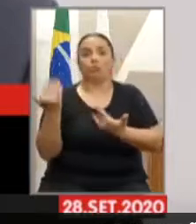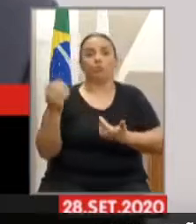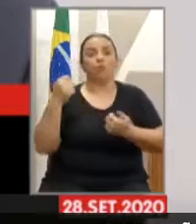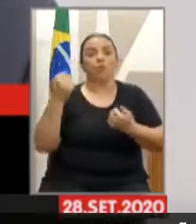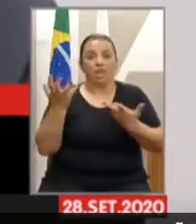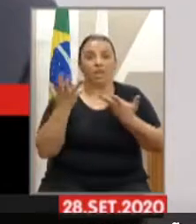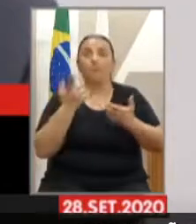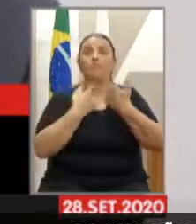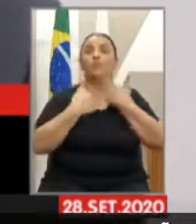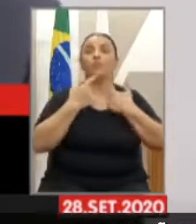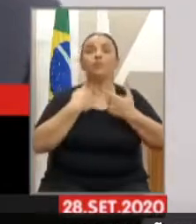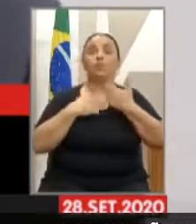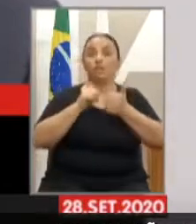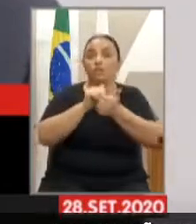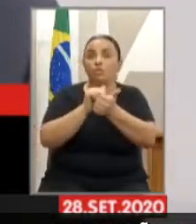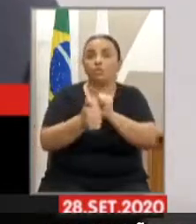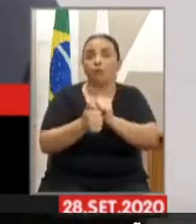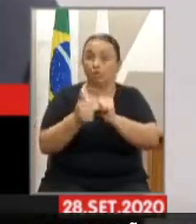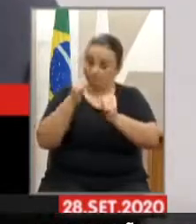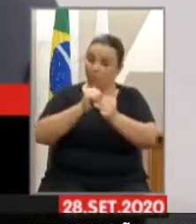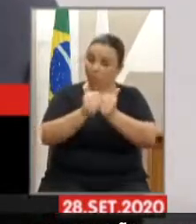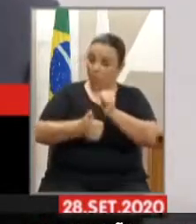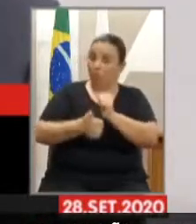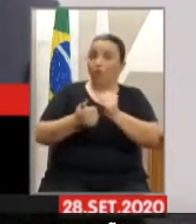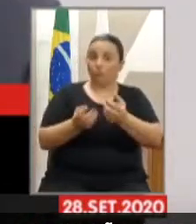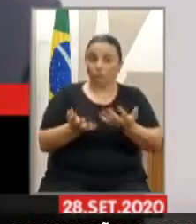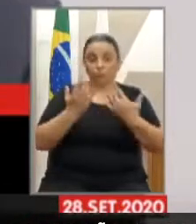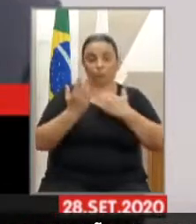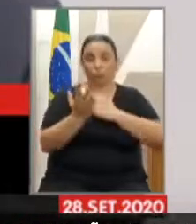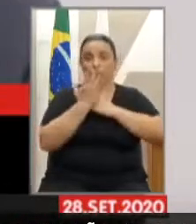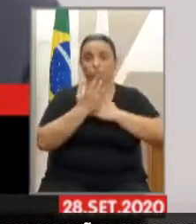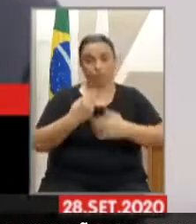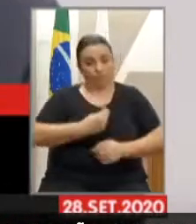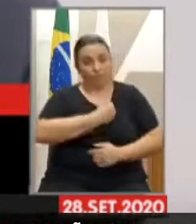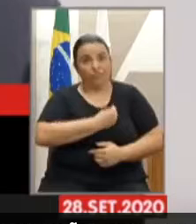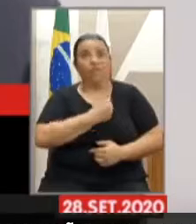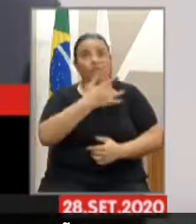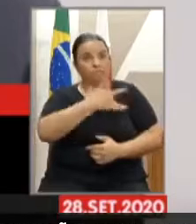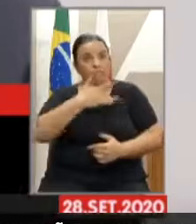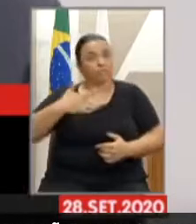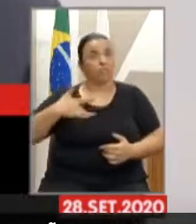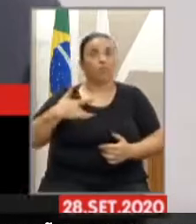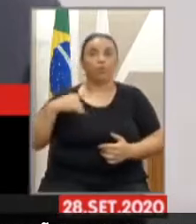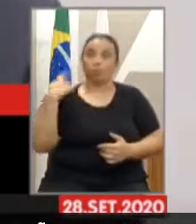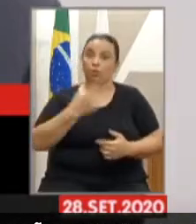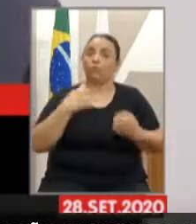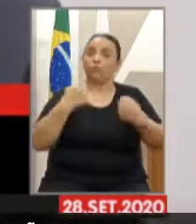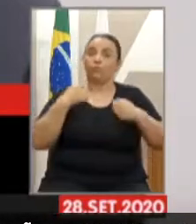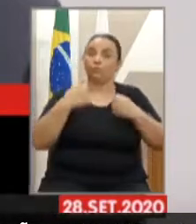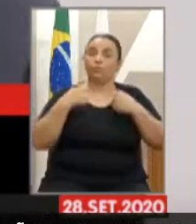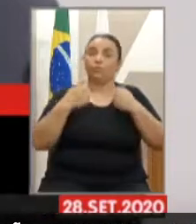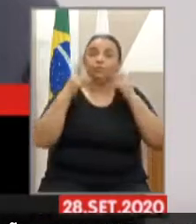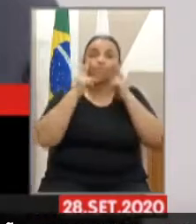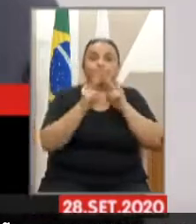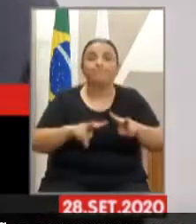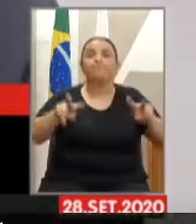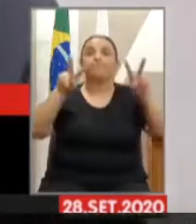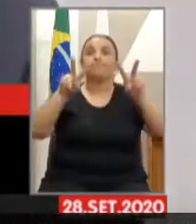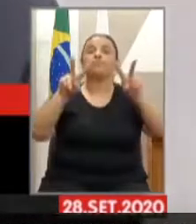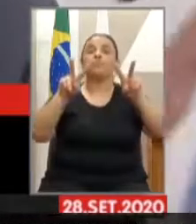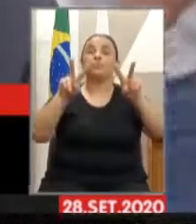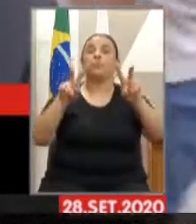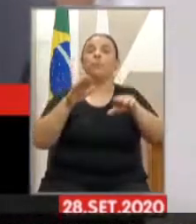saúde, esporte é prevenção de saúde, e temos, sim, que ter um olhar também diferenciado para o esporte,